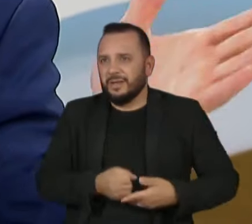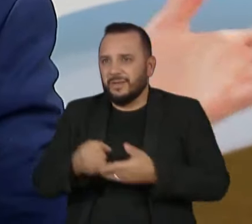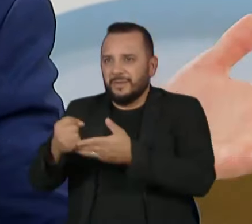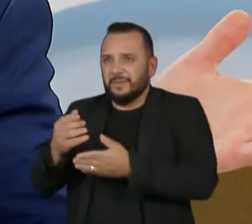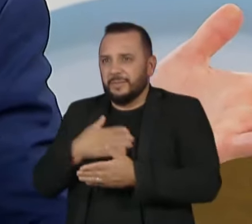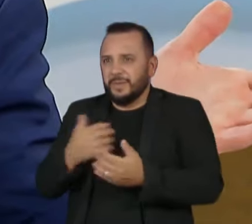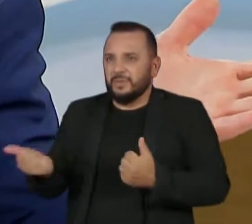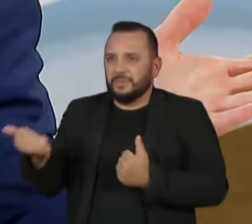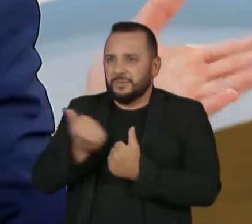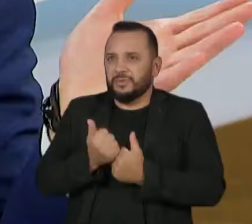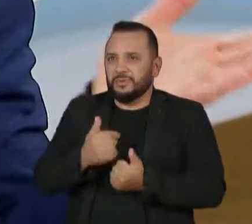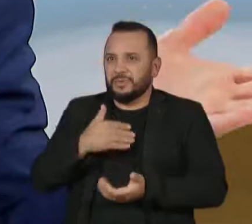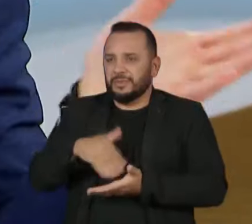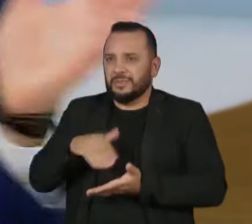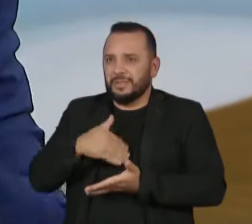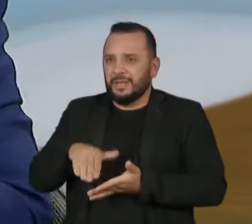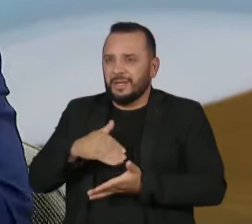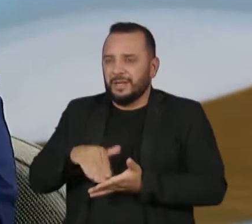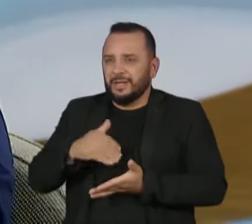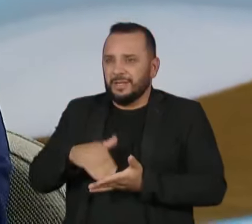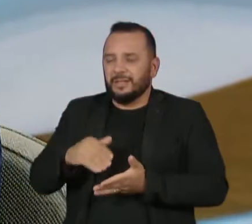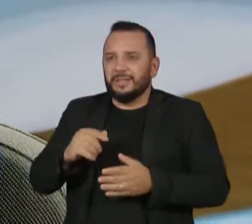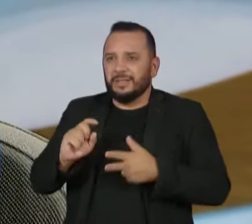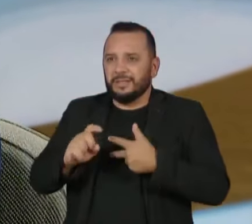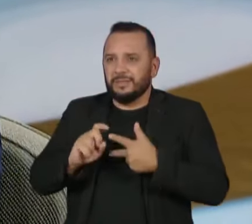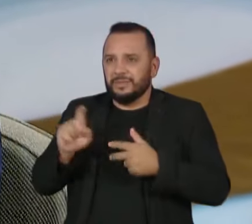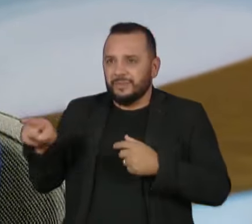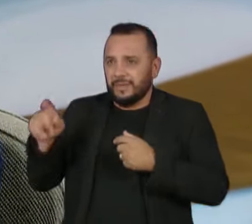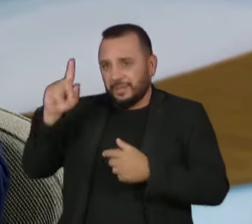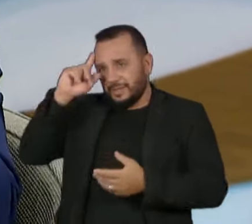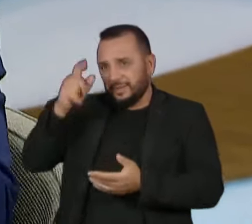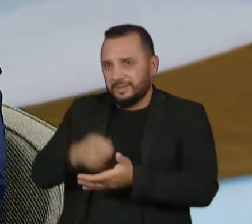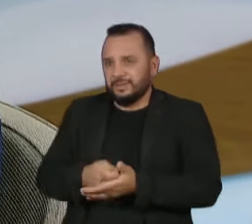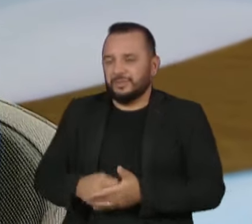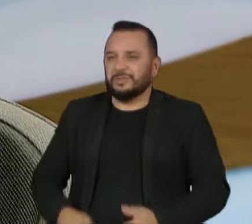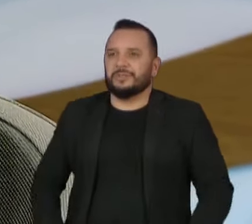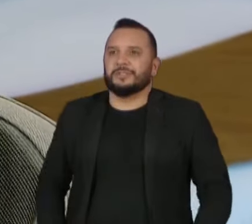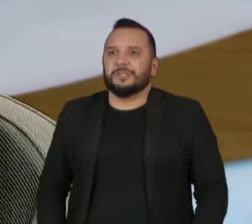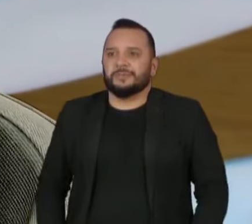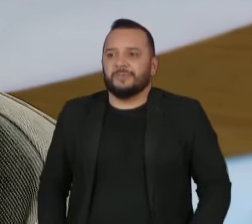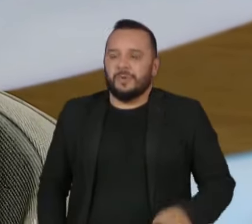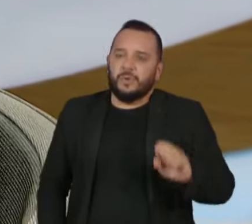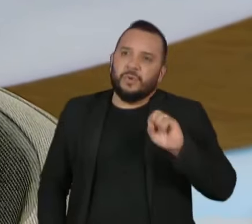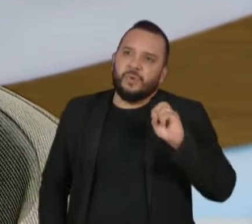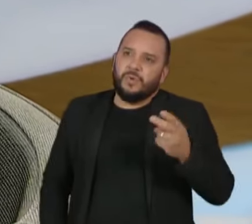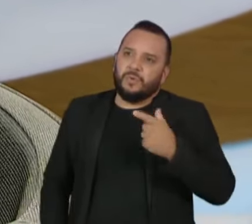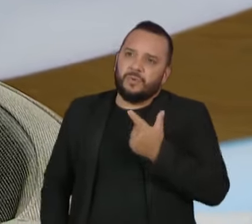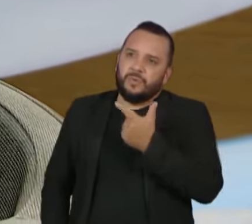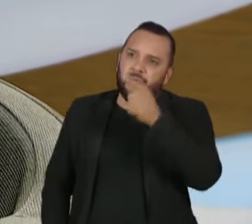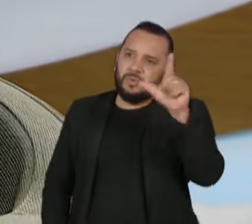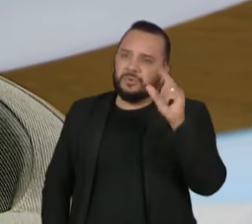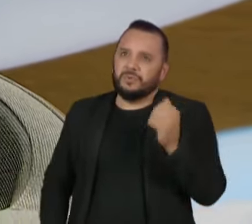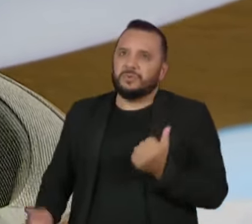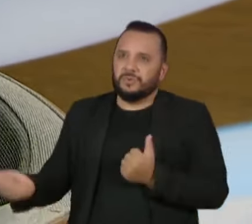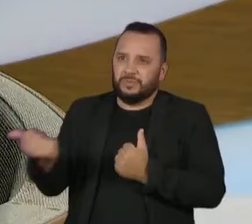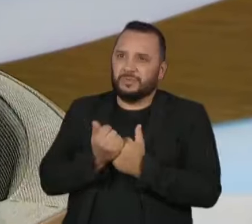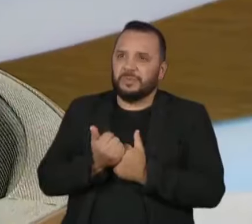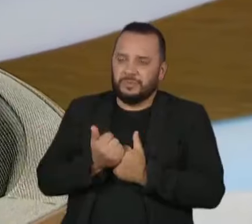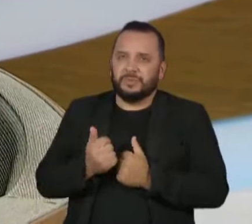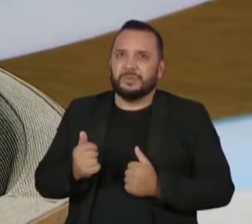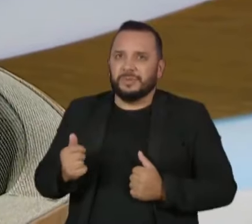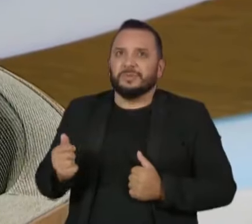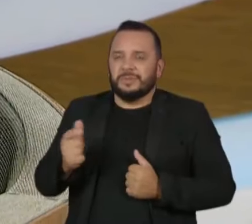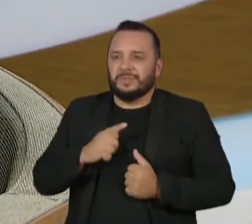substituto, no caso a secretária executiva, para ela decidir, ou eventualmente o outro substituto que exista na